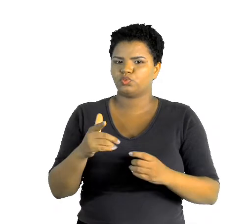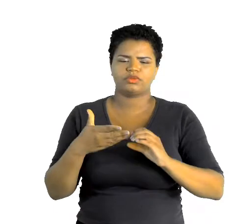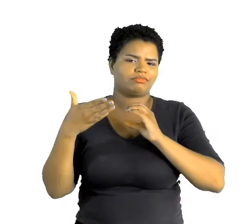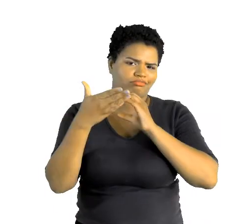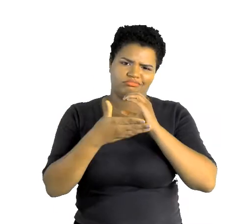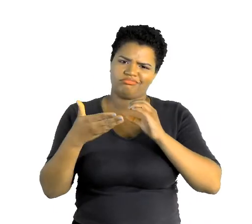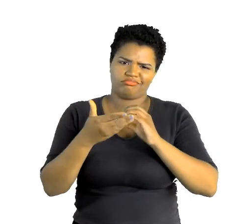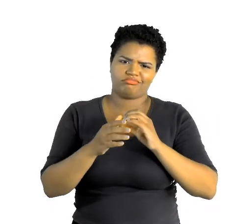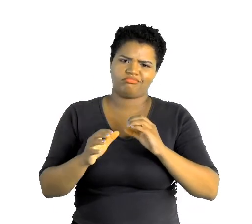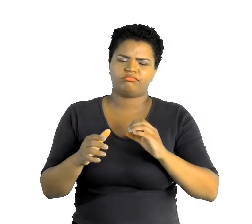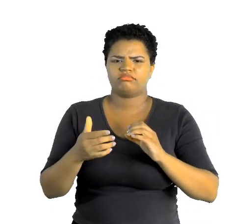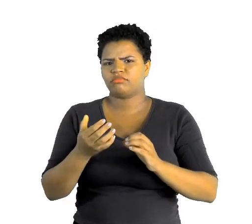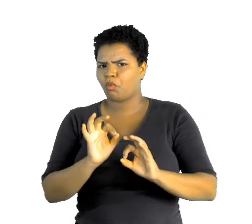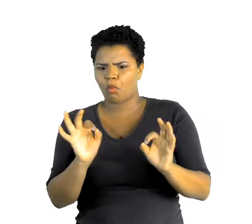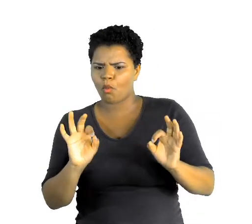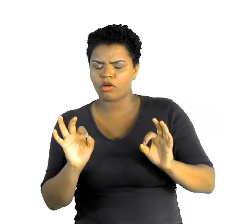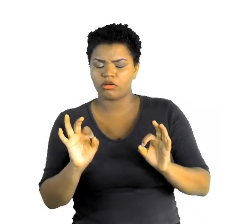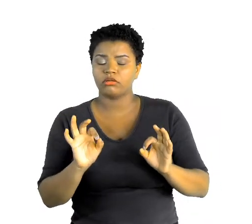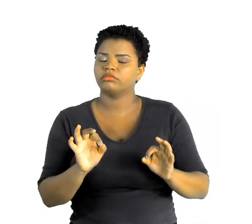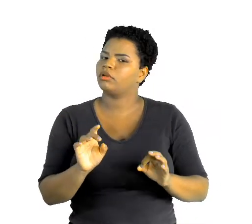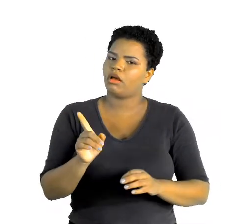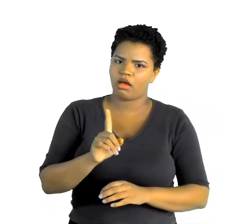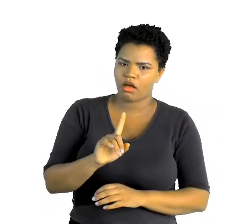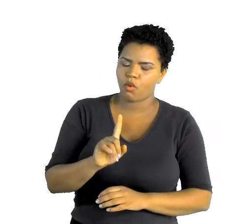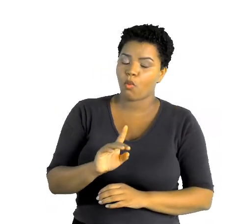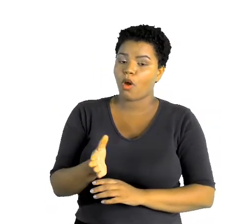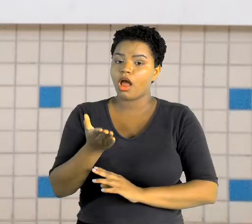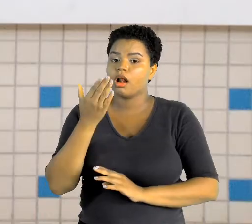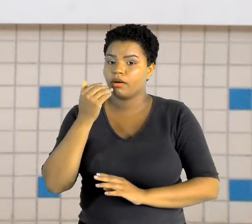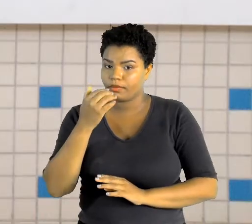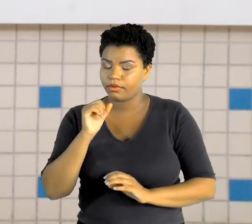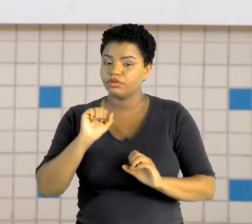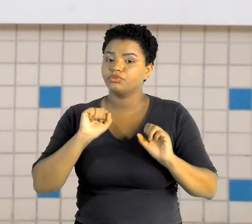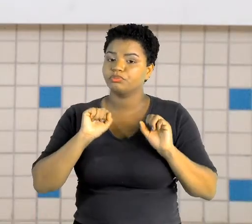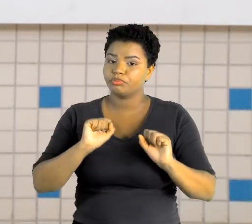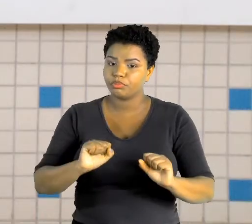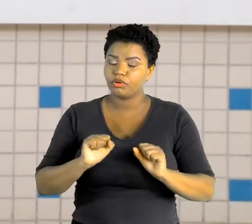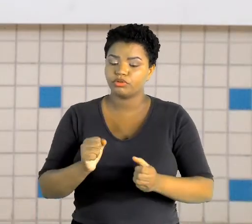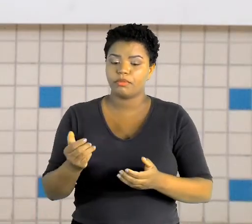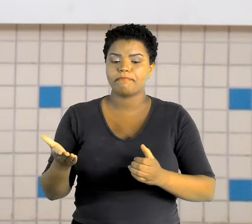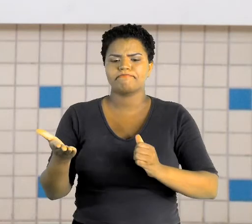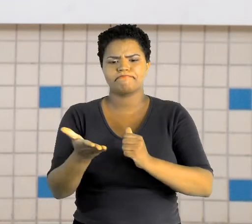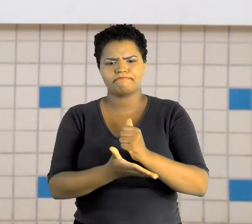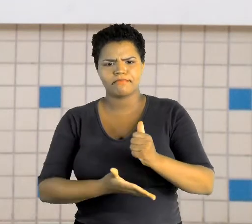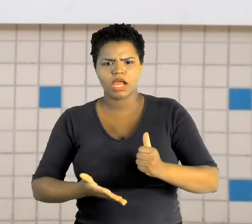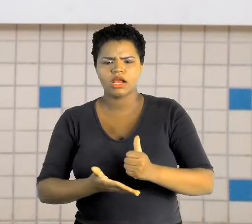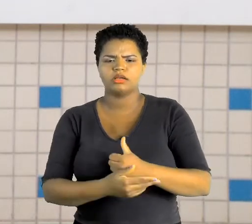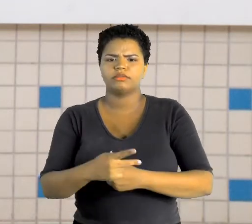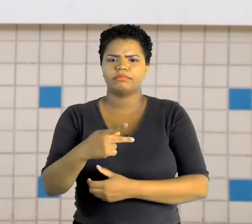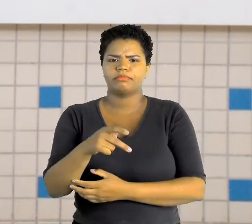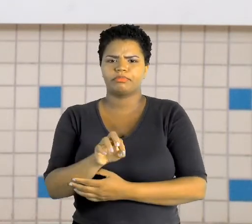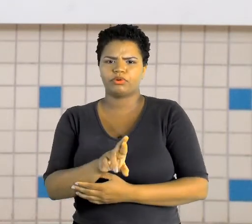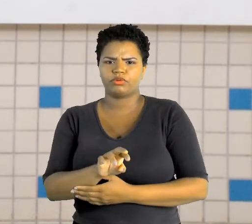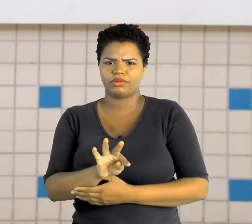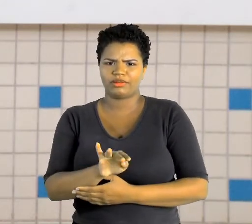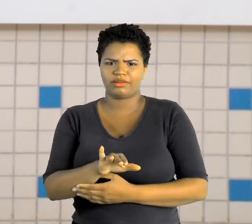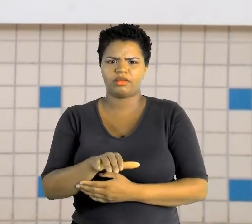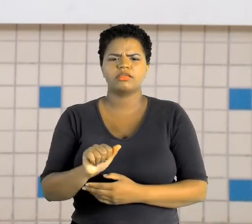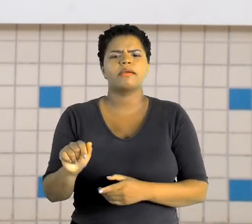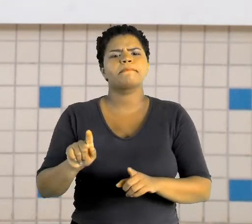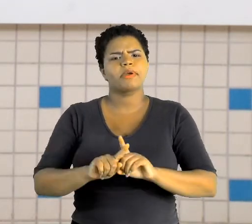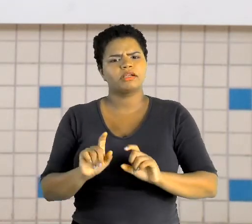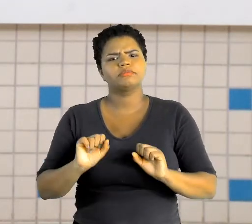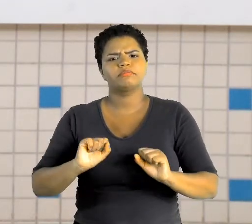não tenha outras coisas? Um alimento, ele pode ser uma importante fonte de proteína, mas ele pode também ter outros